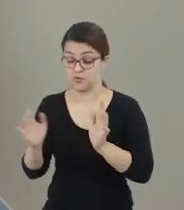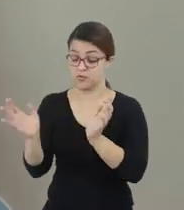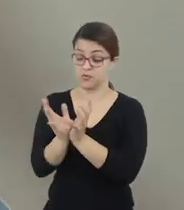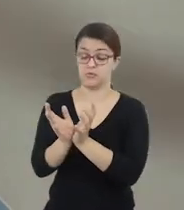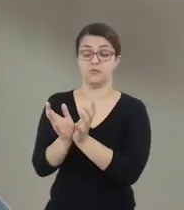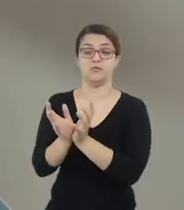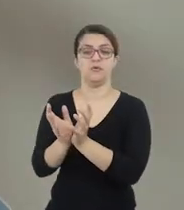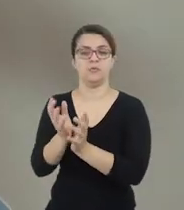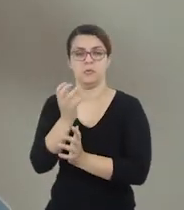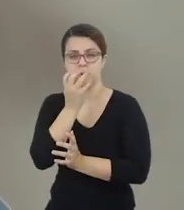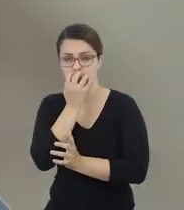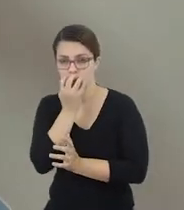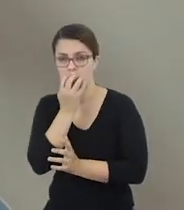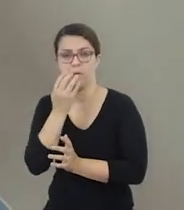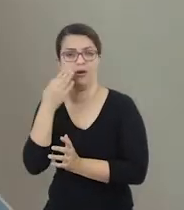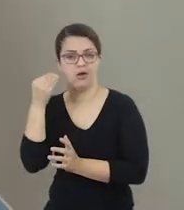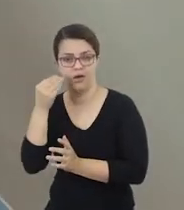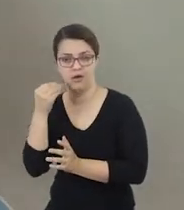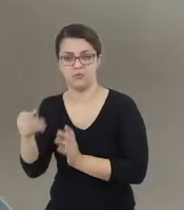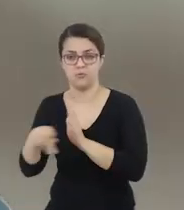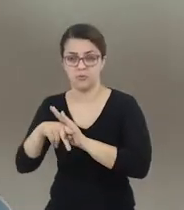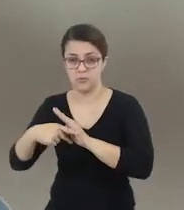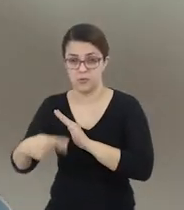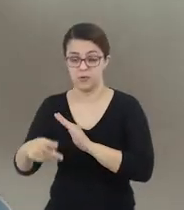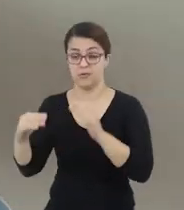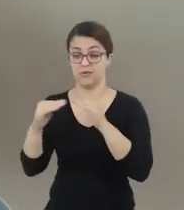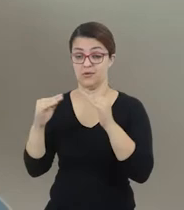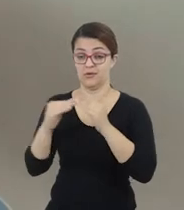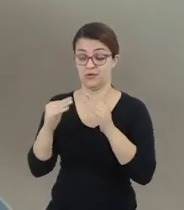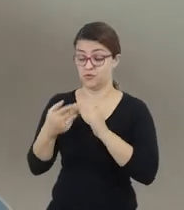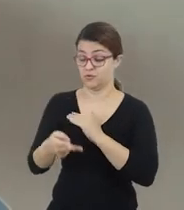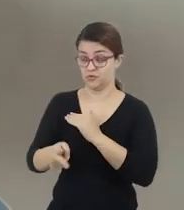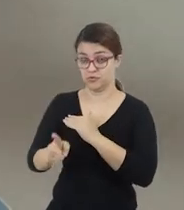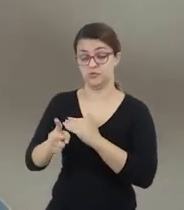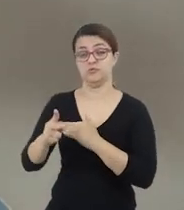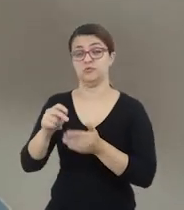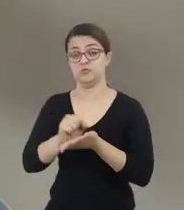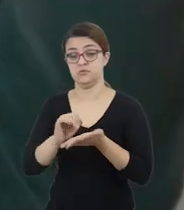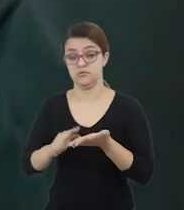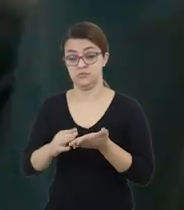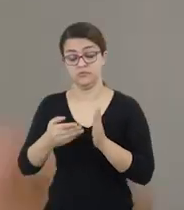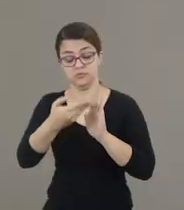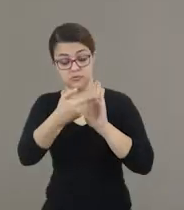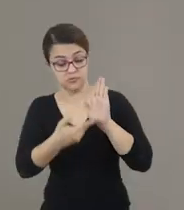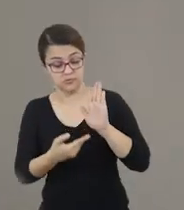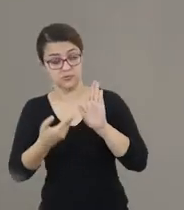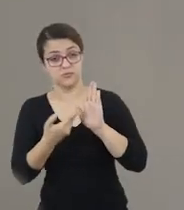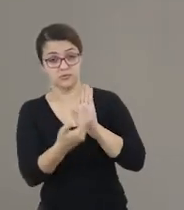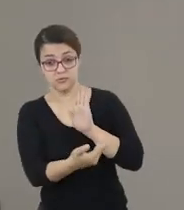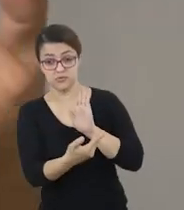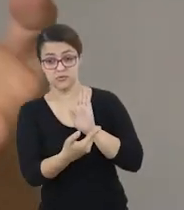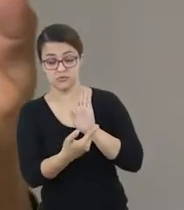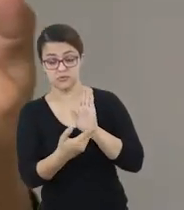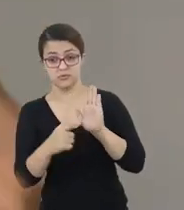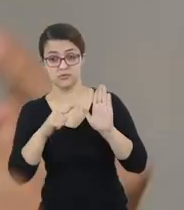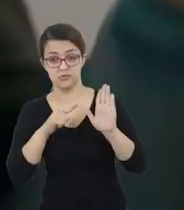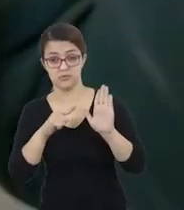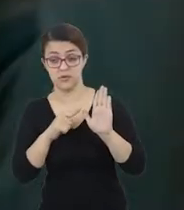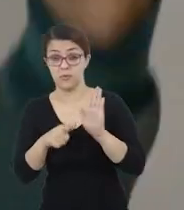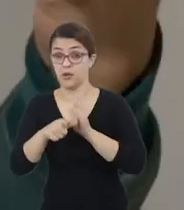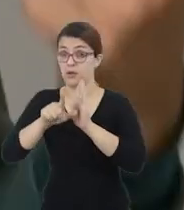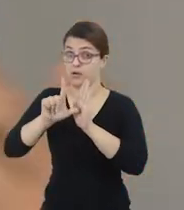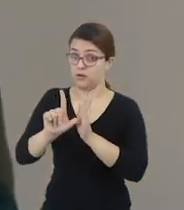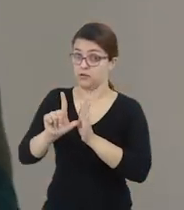estimação. E dando essa continuidade, eu trouxe para vocês outros 3 pets, que são esses aqui embaixo.